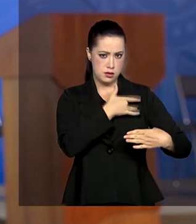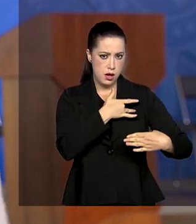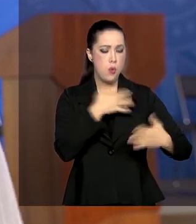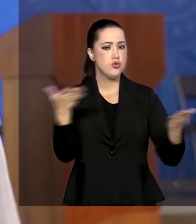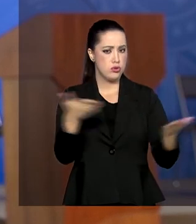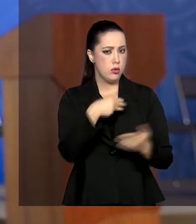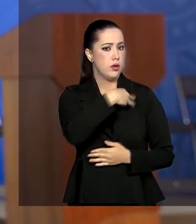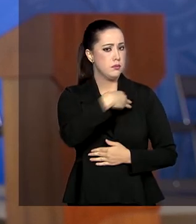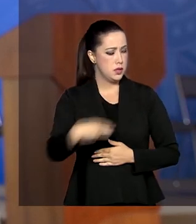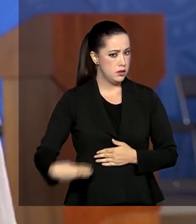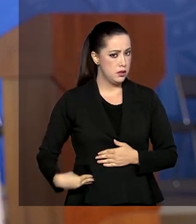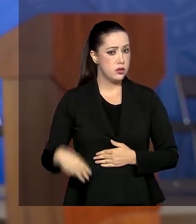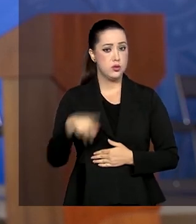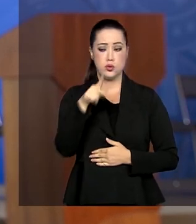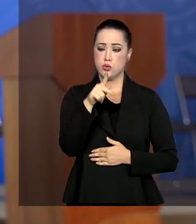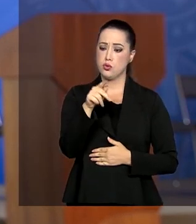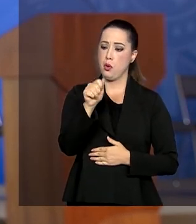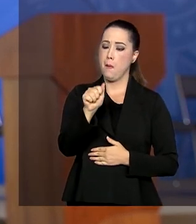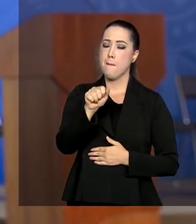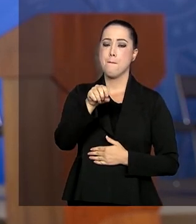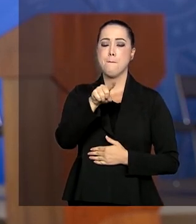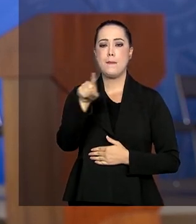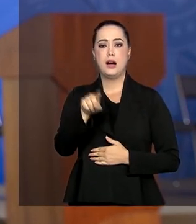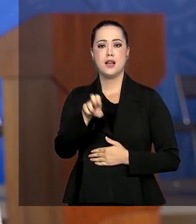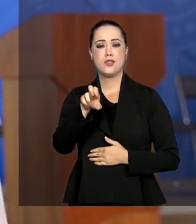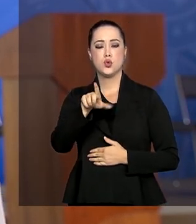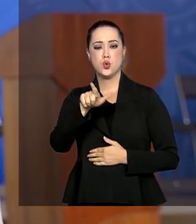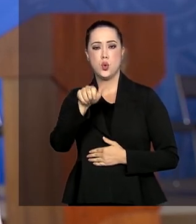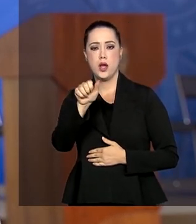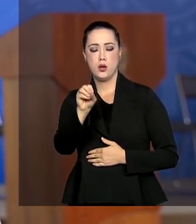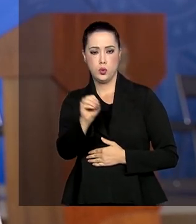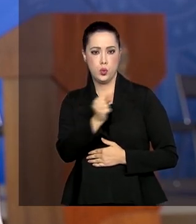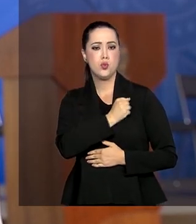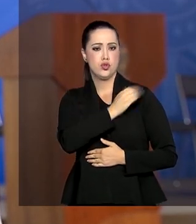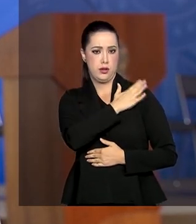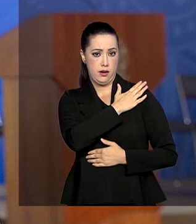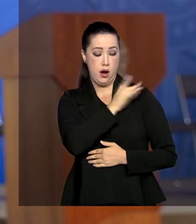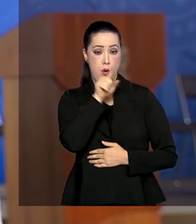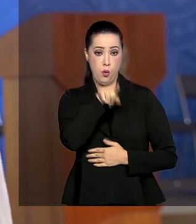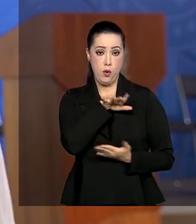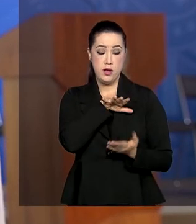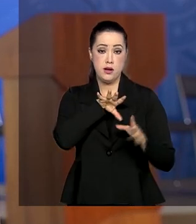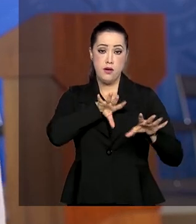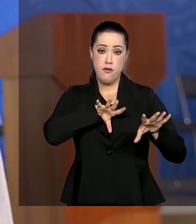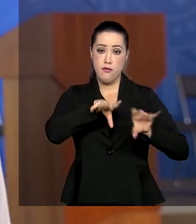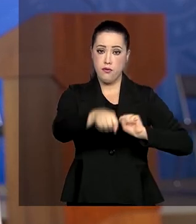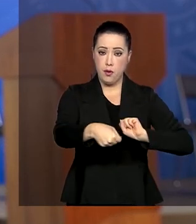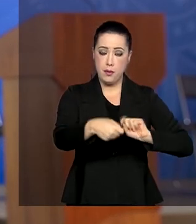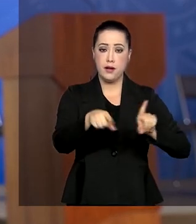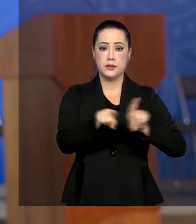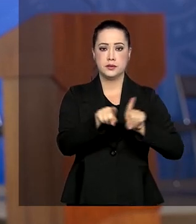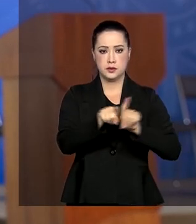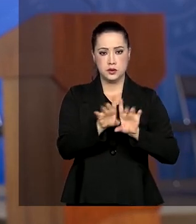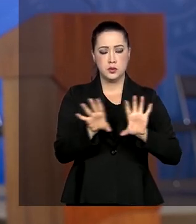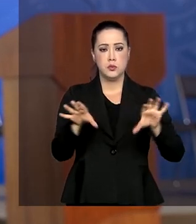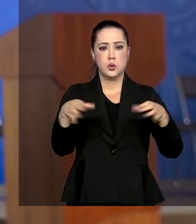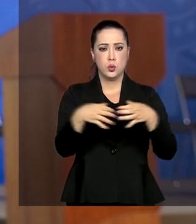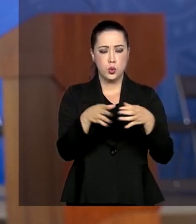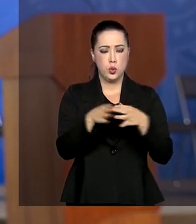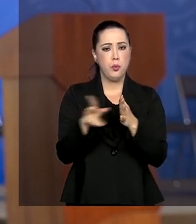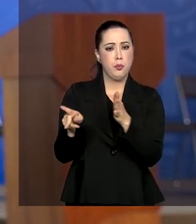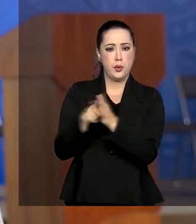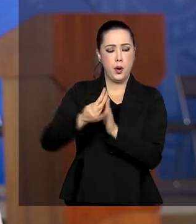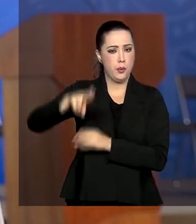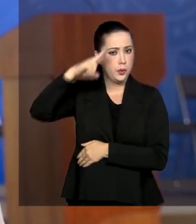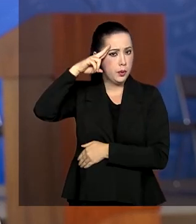permanentemente a titularidade do Ministério da Saúde. O general Eduardo Pazuello é formado pela Academia Militar das Agulhas Negras, tem